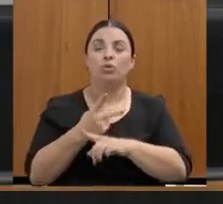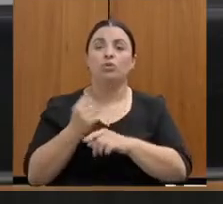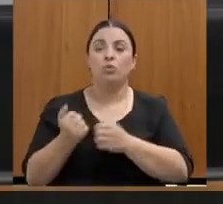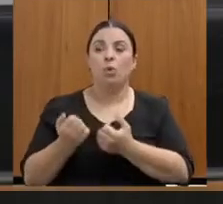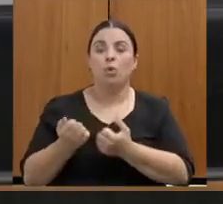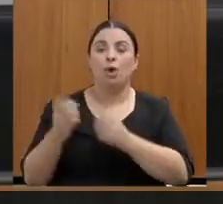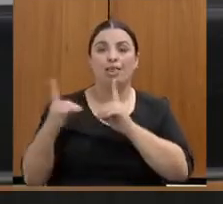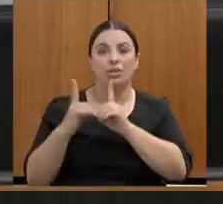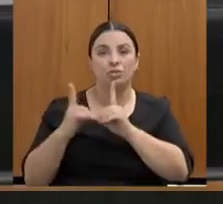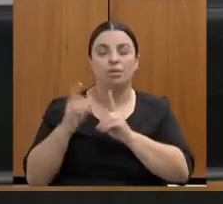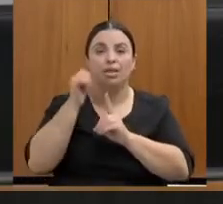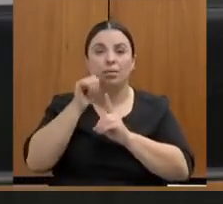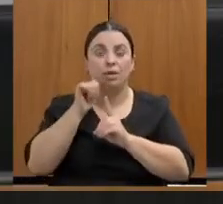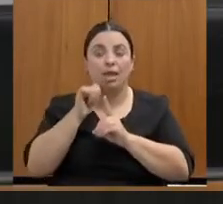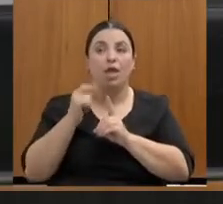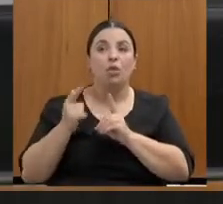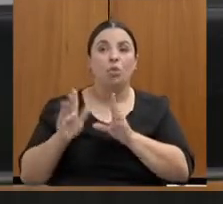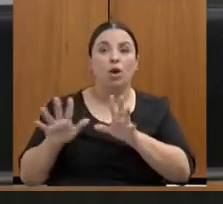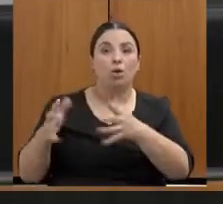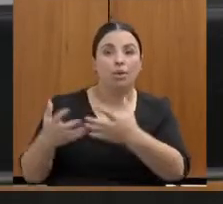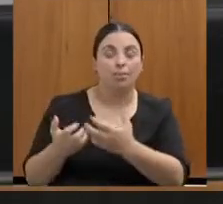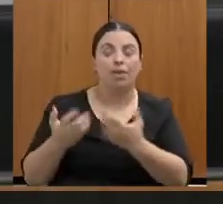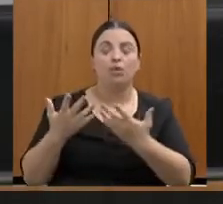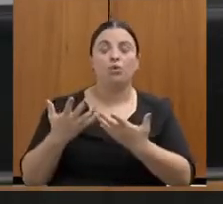ao acolhimento psicossocial.